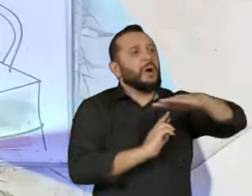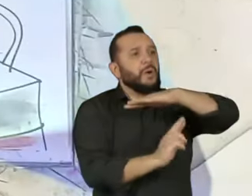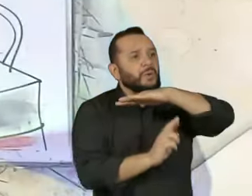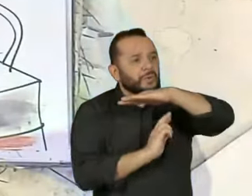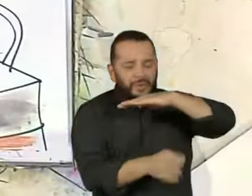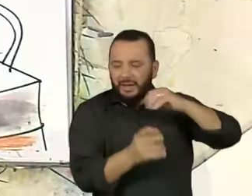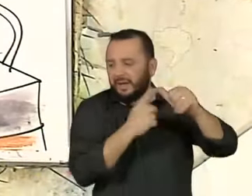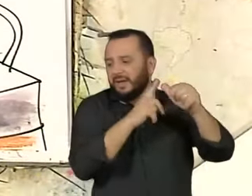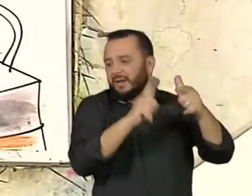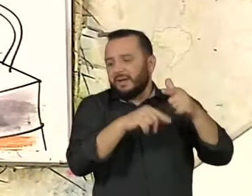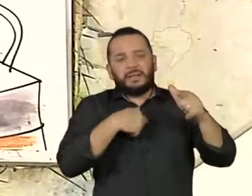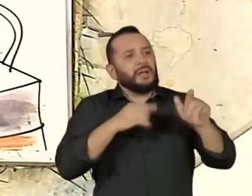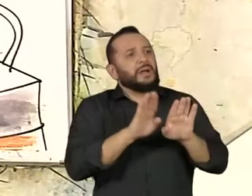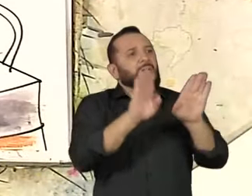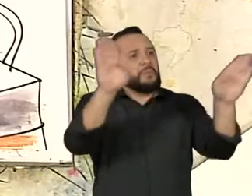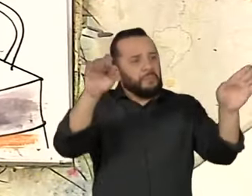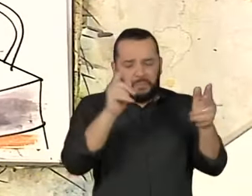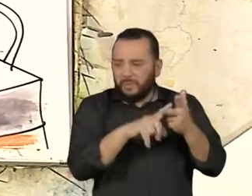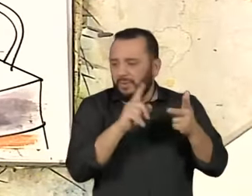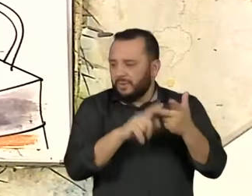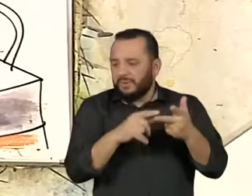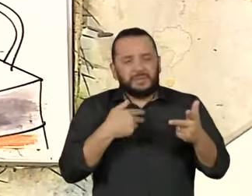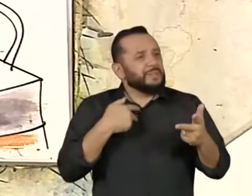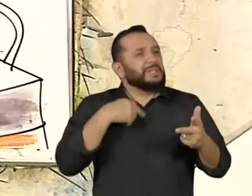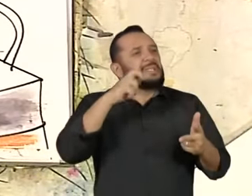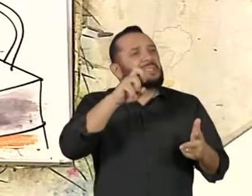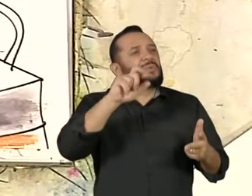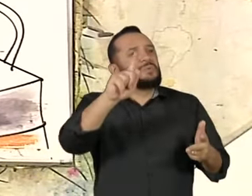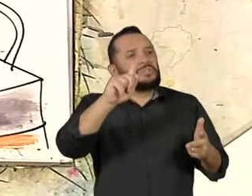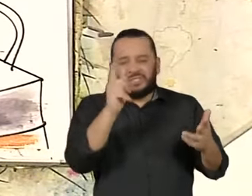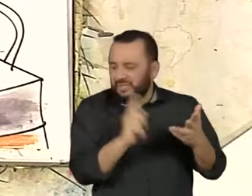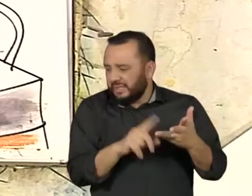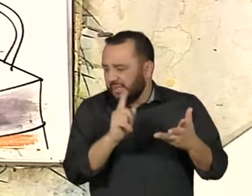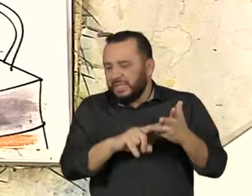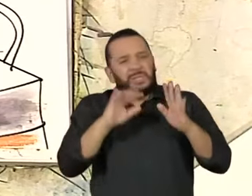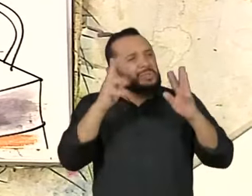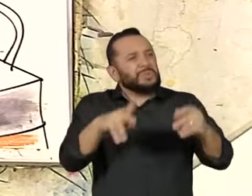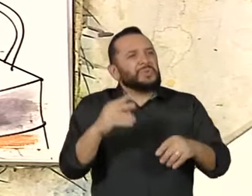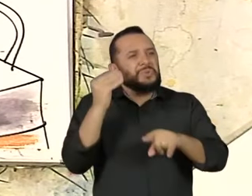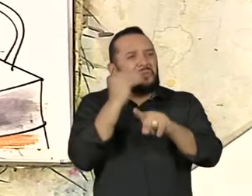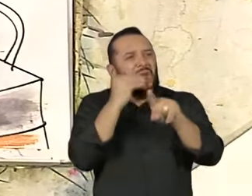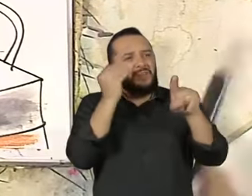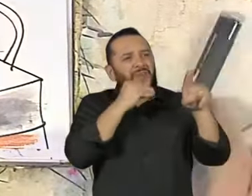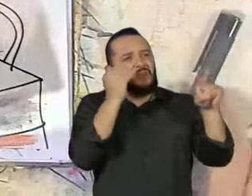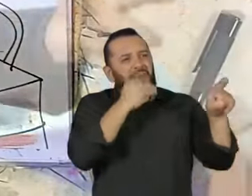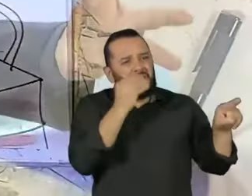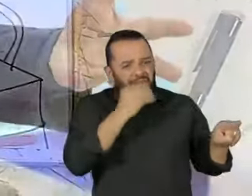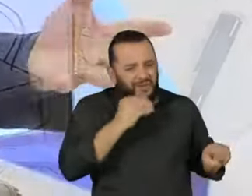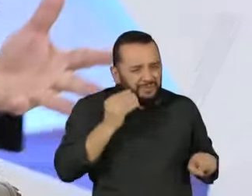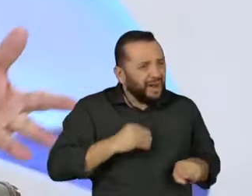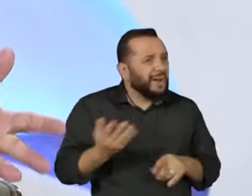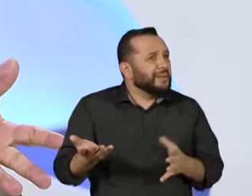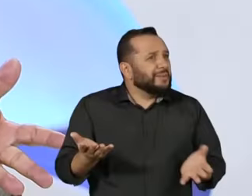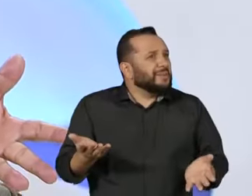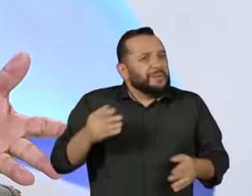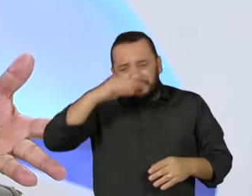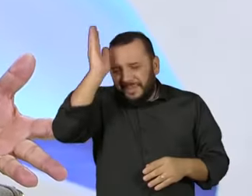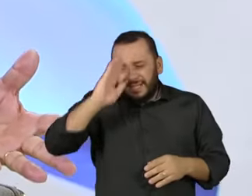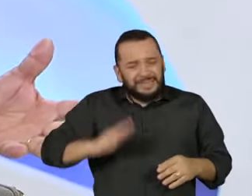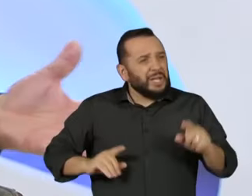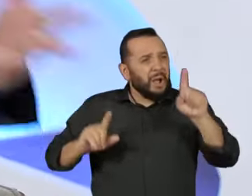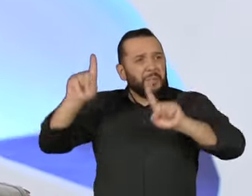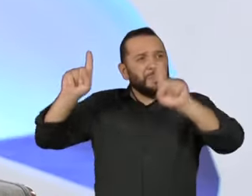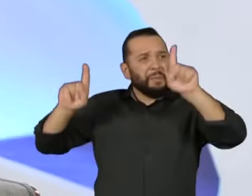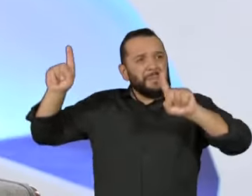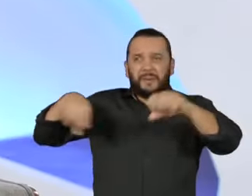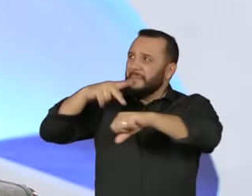ferrovias, transmissão de dados, 5G. Como é a gente transforma essa fragilidade nossa, que tira a competitividade dos nossos produtos no